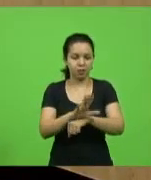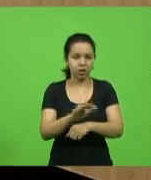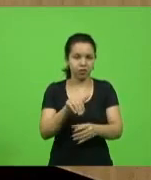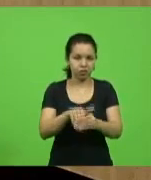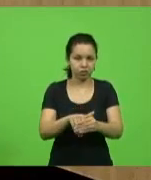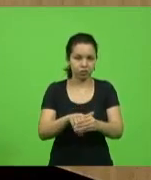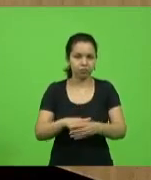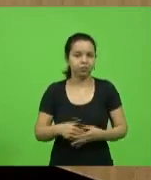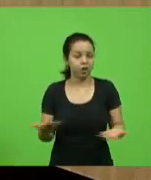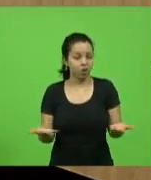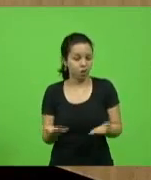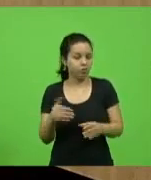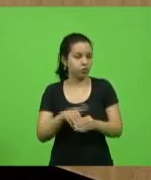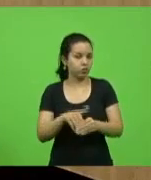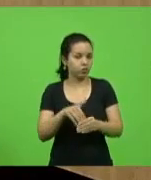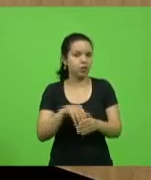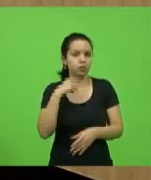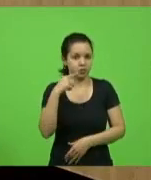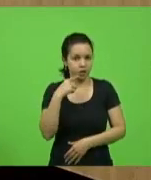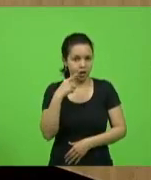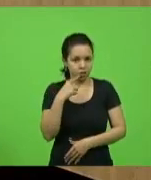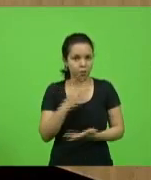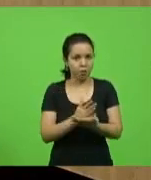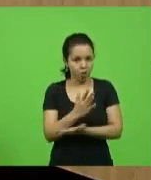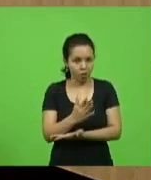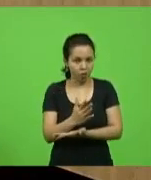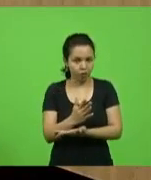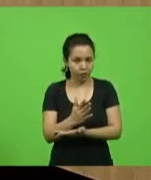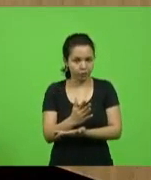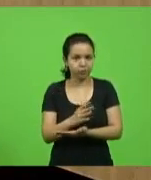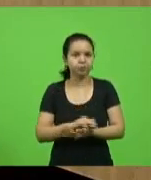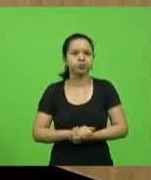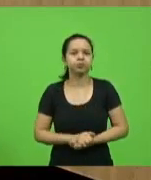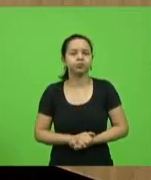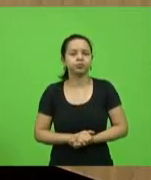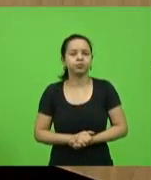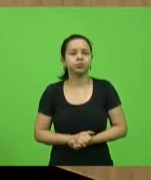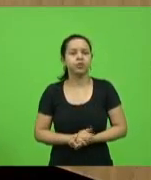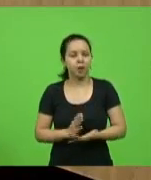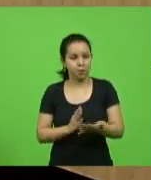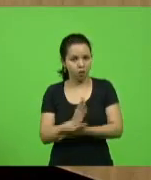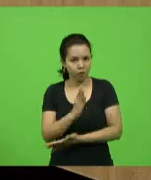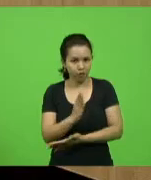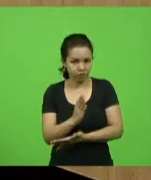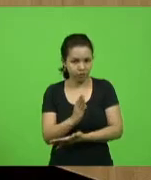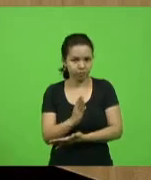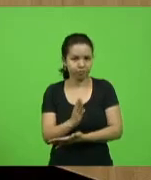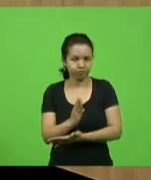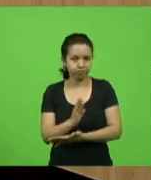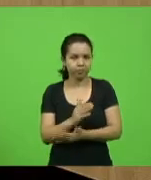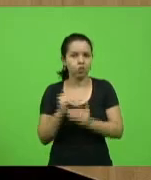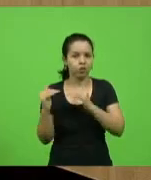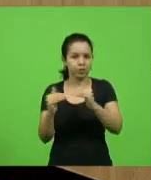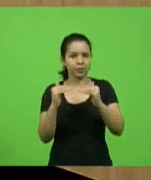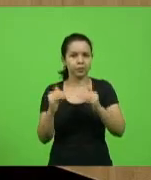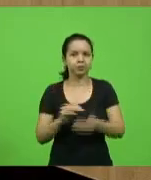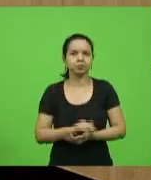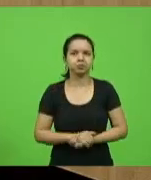em votação. Os deputados que aprovam permanecem como se encontra aprovada a matéria por unanimidade.